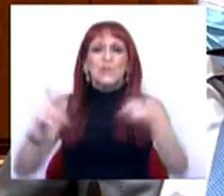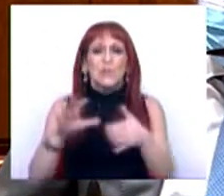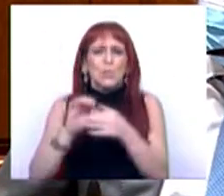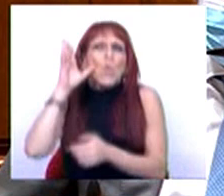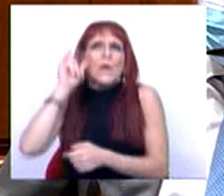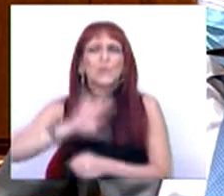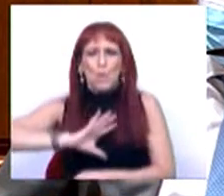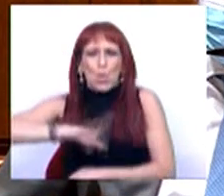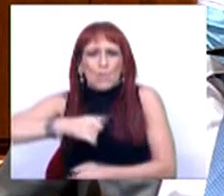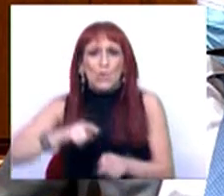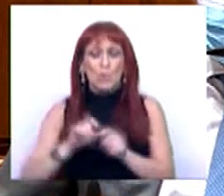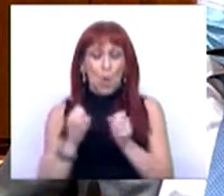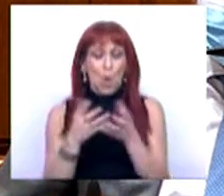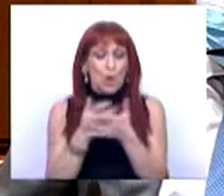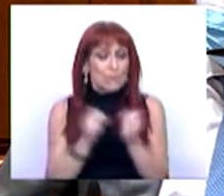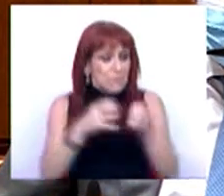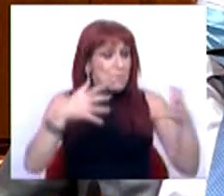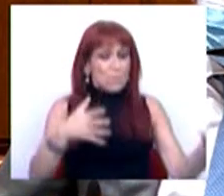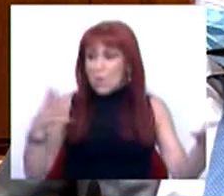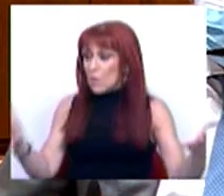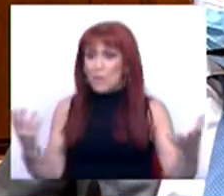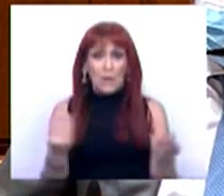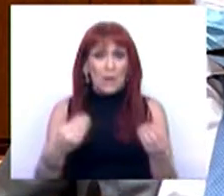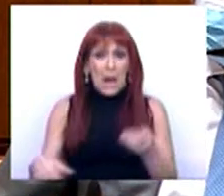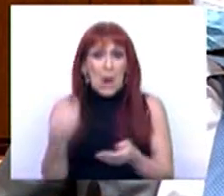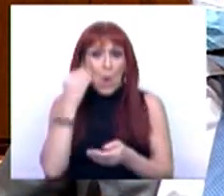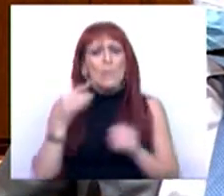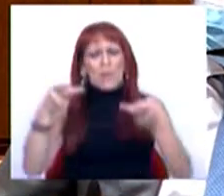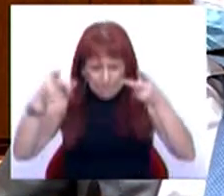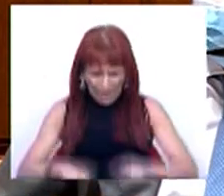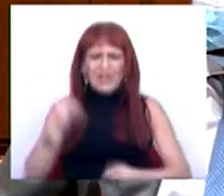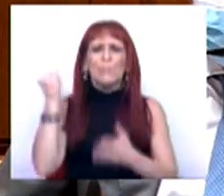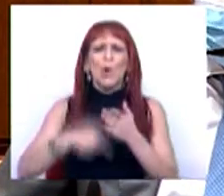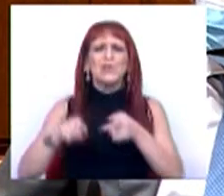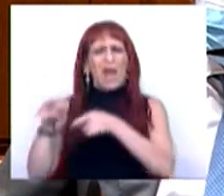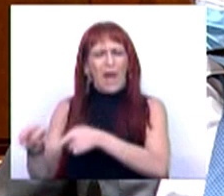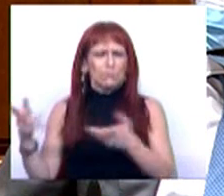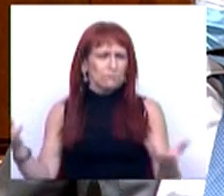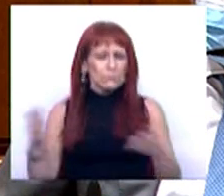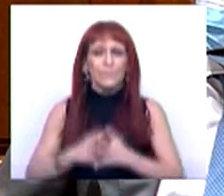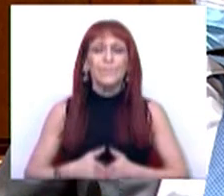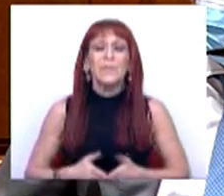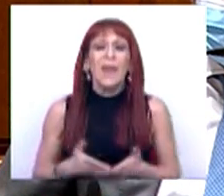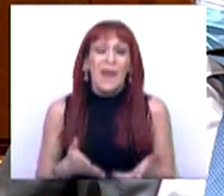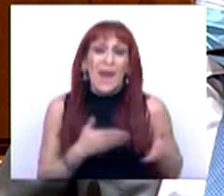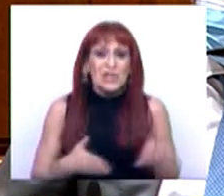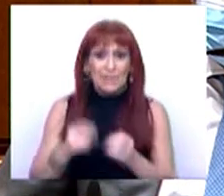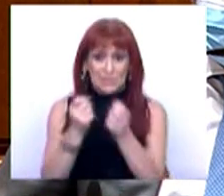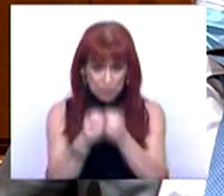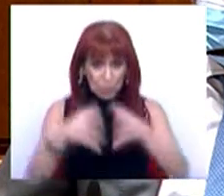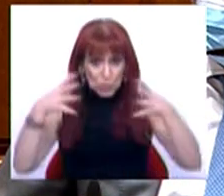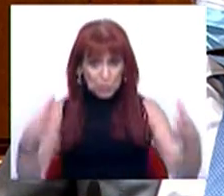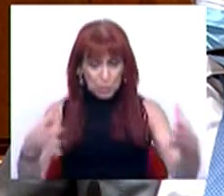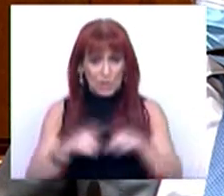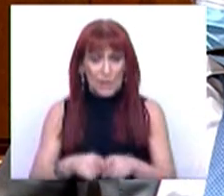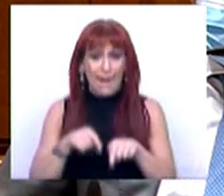aquecimento global ao do crescimento económico só há uma receita que é baixar os impostos. A estratégia de crescimento